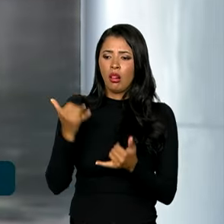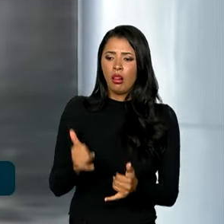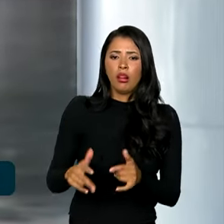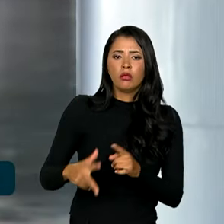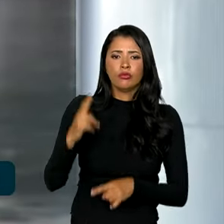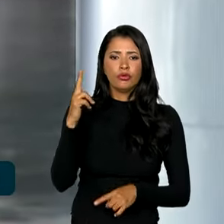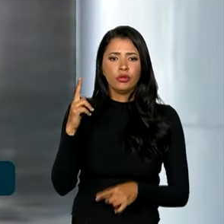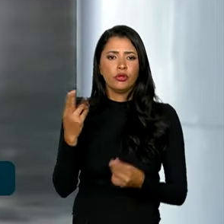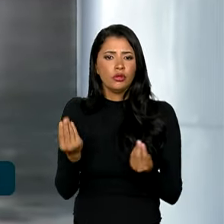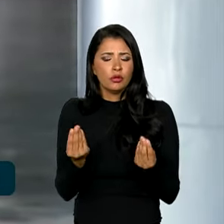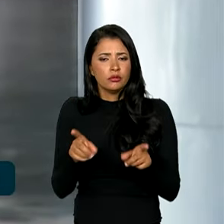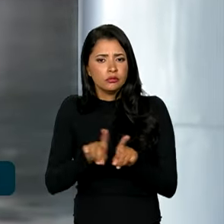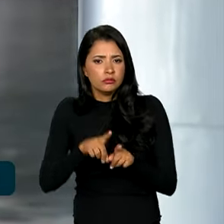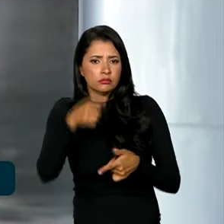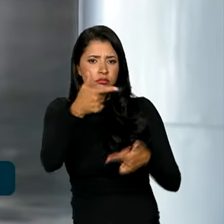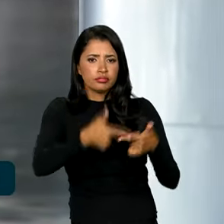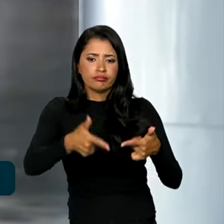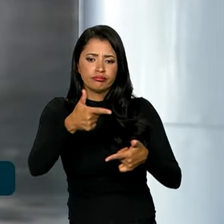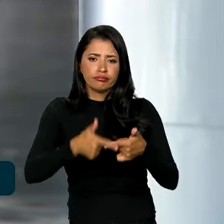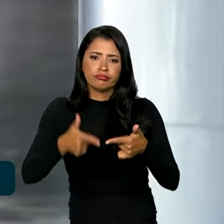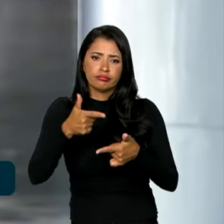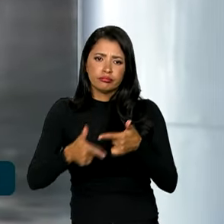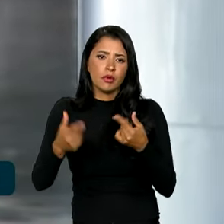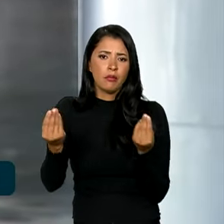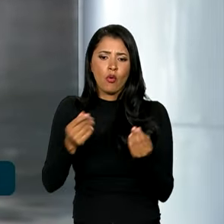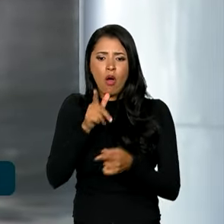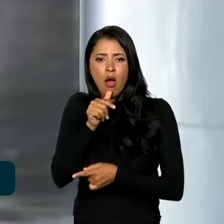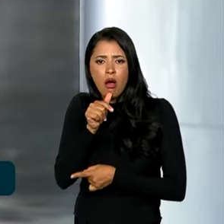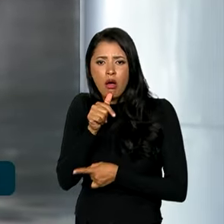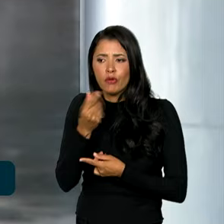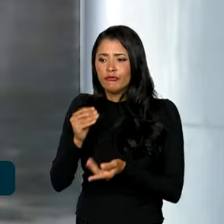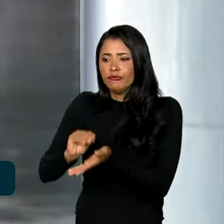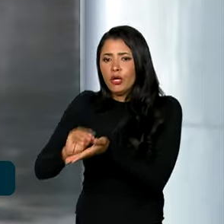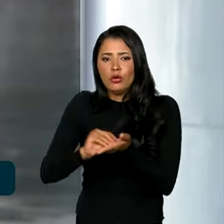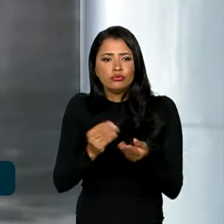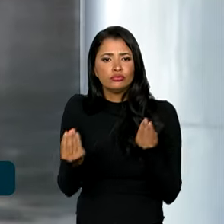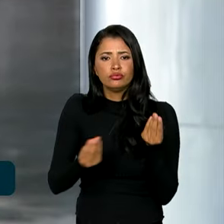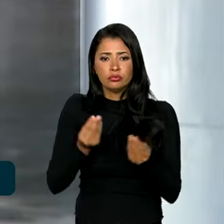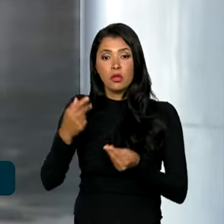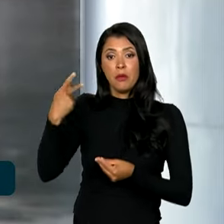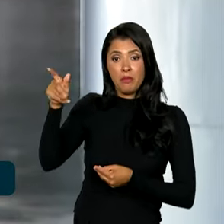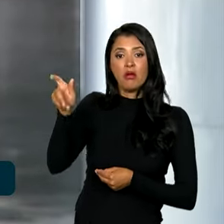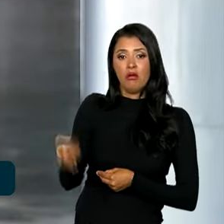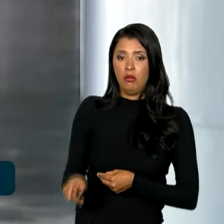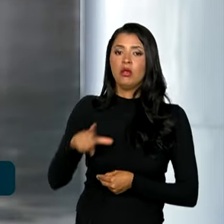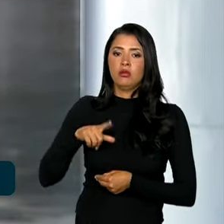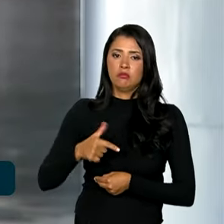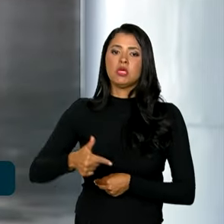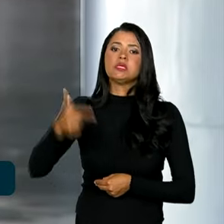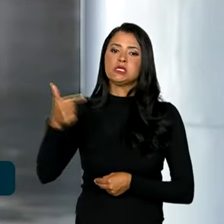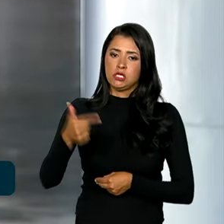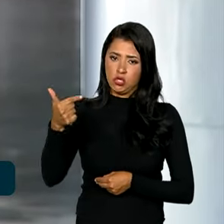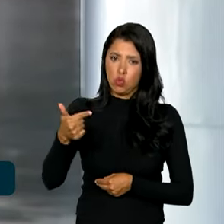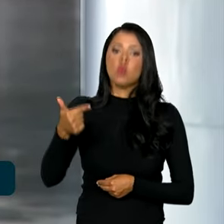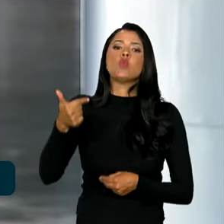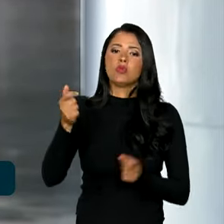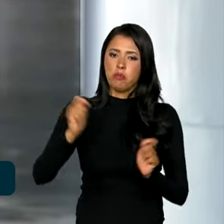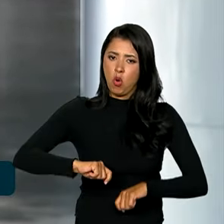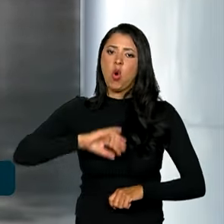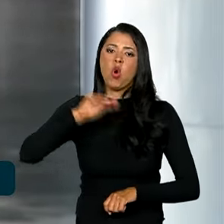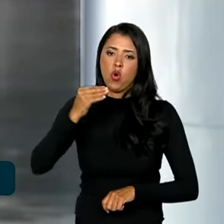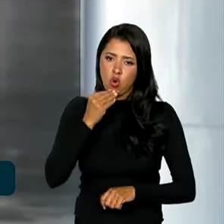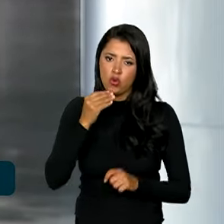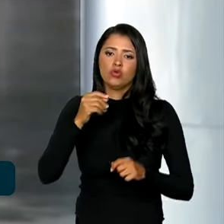elétrica e problemas com o abastecimento de água. E, para eles, vai ter uma segunda chance. Nos dias